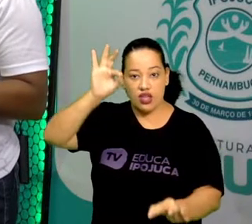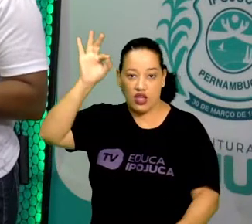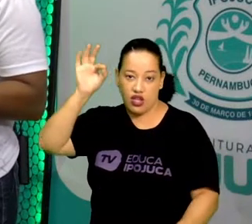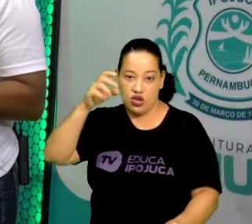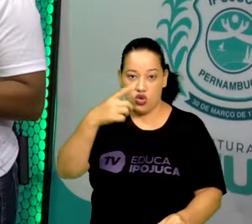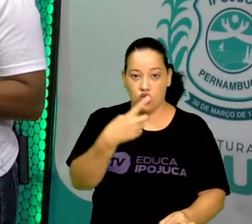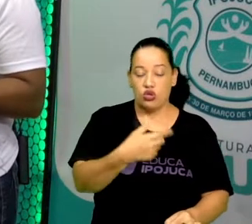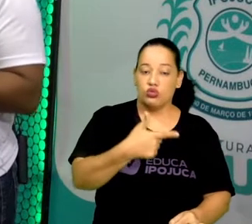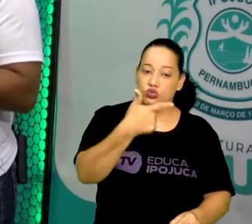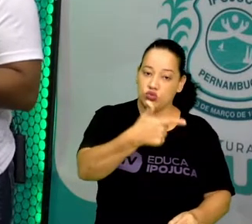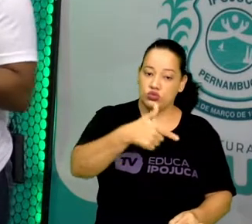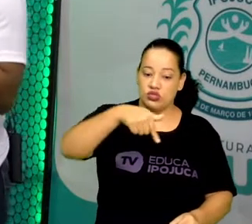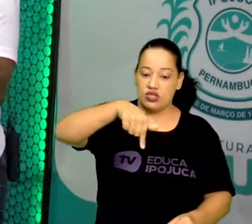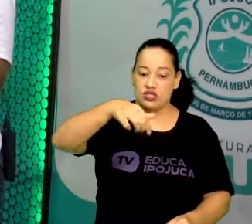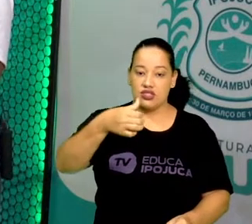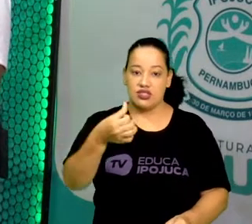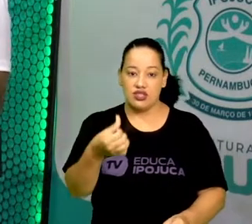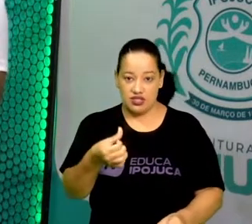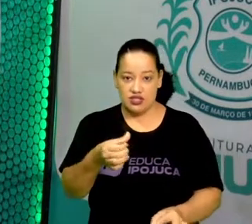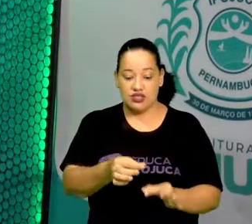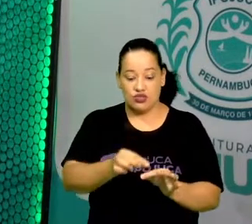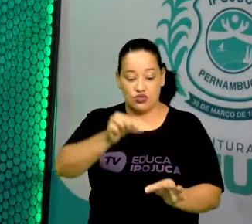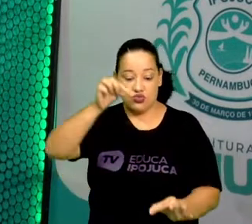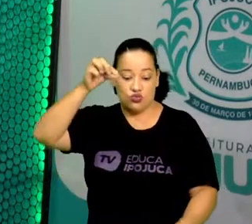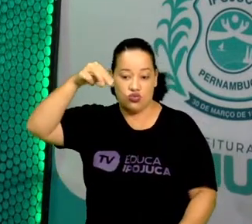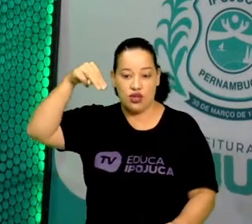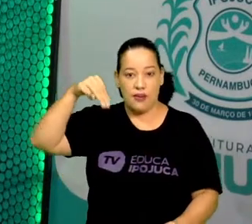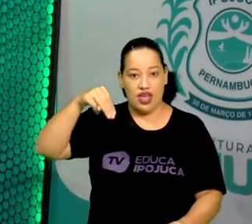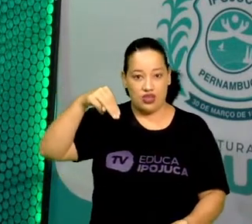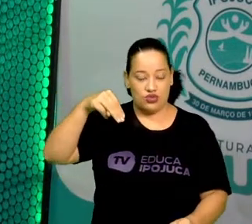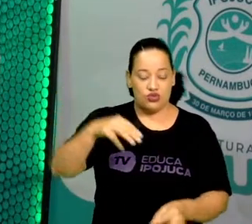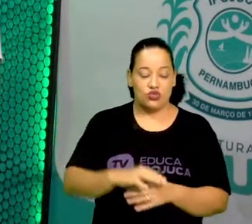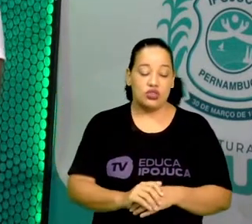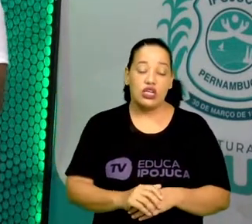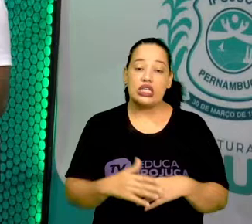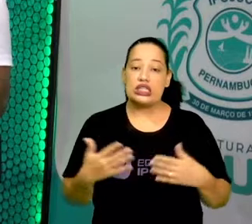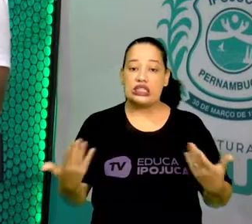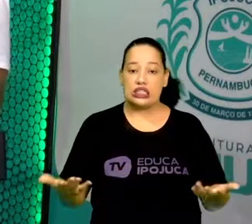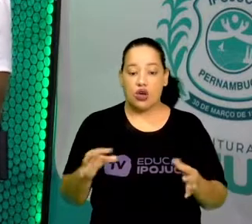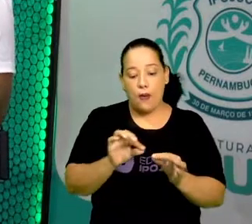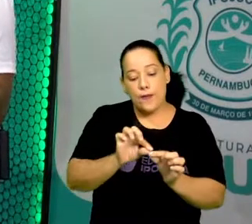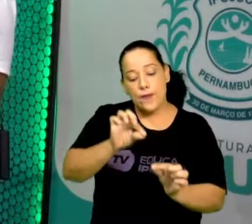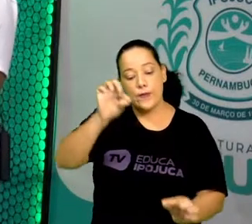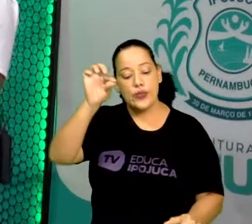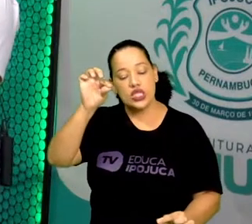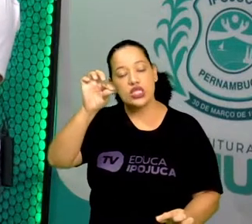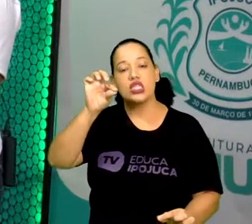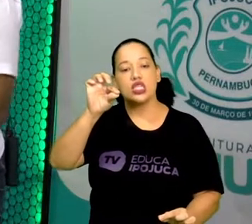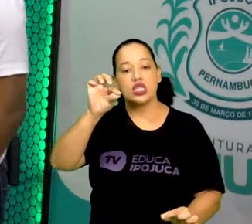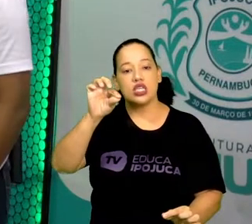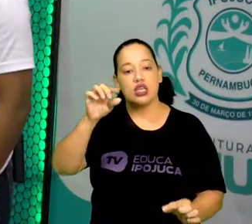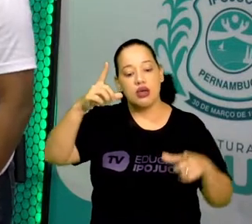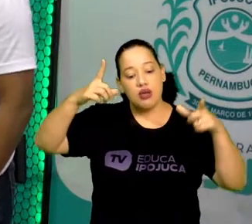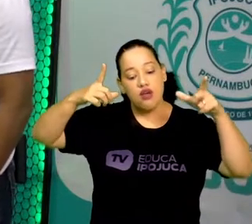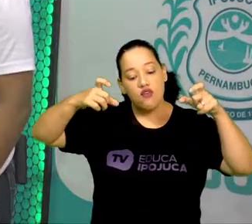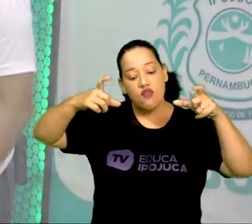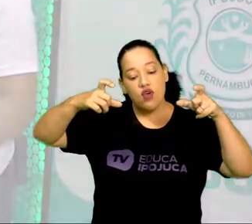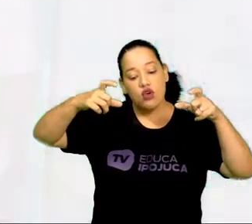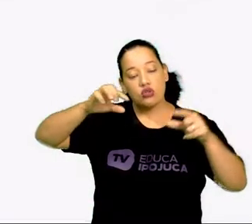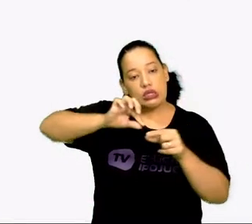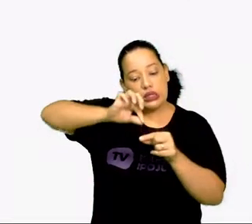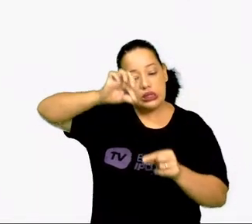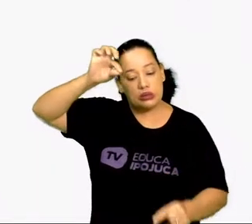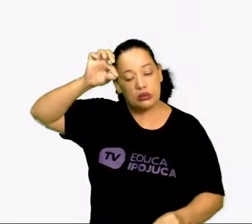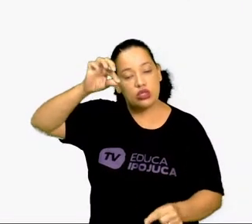Ok? Então, a unidade de medida usada para tirar esta foto do campus de